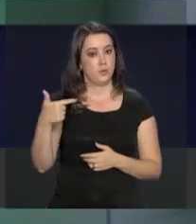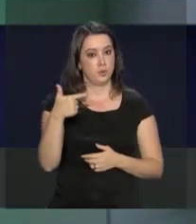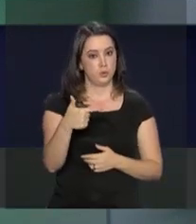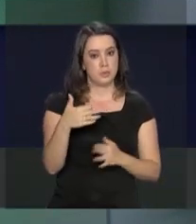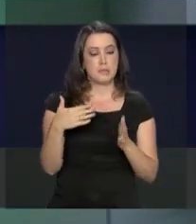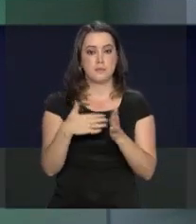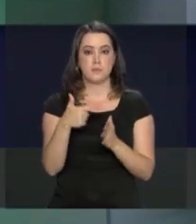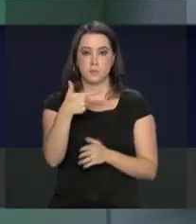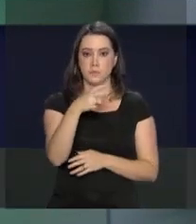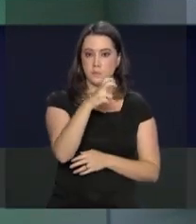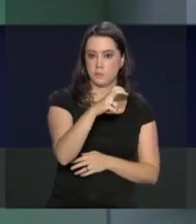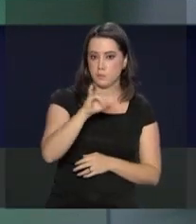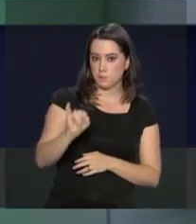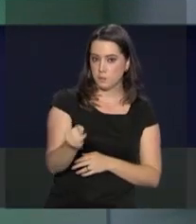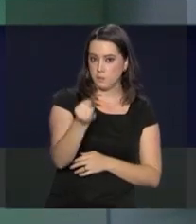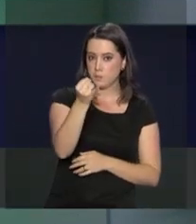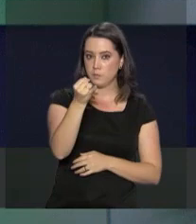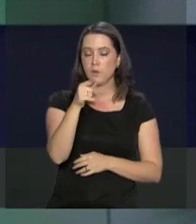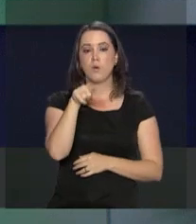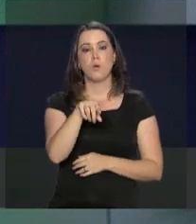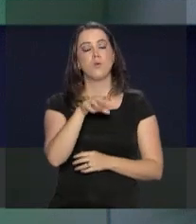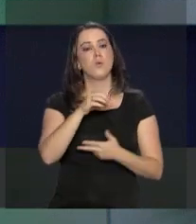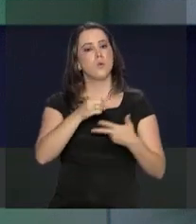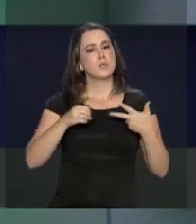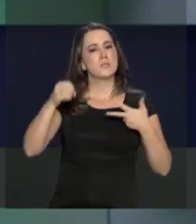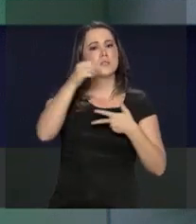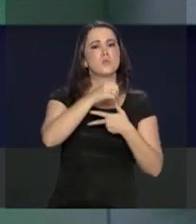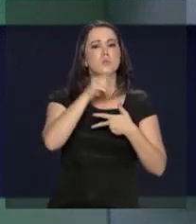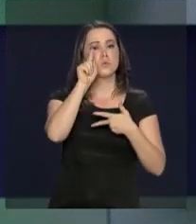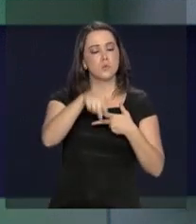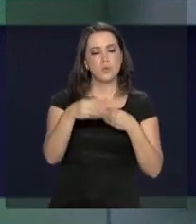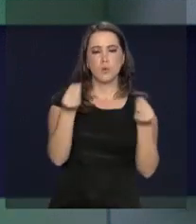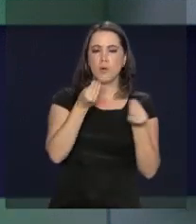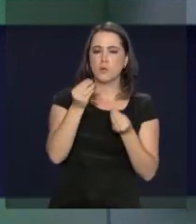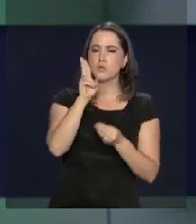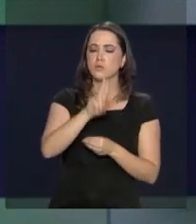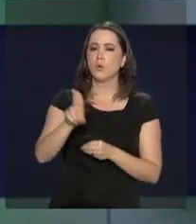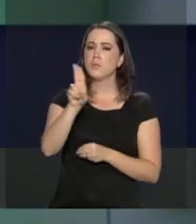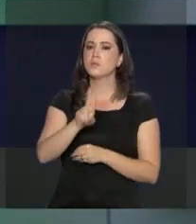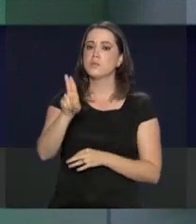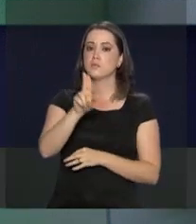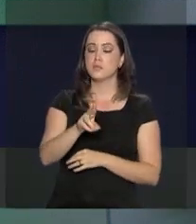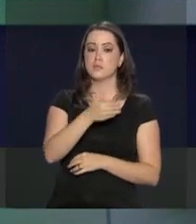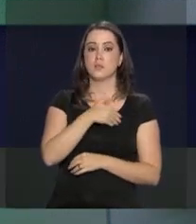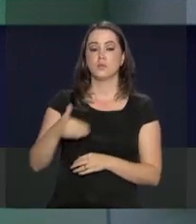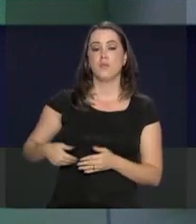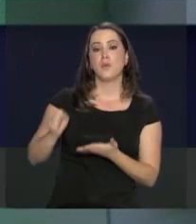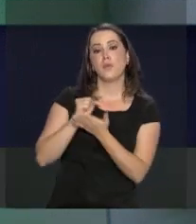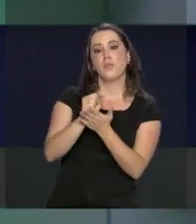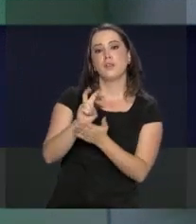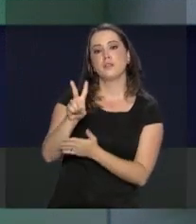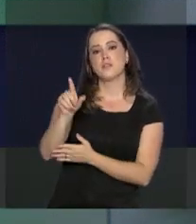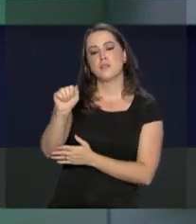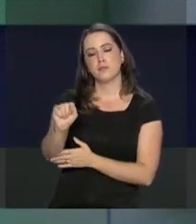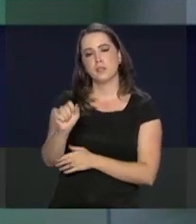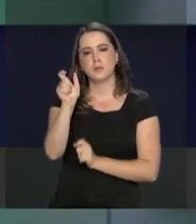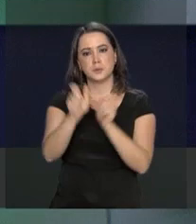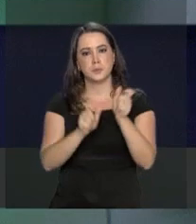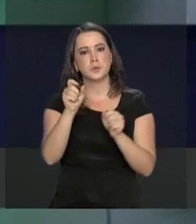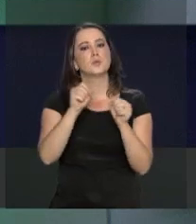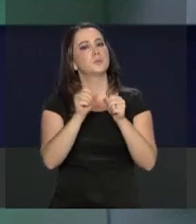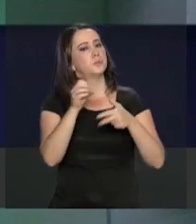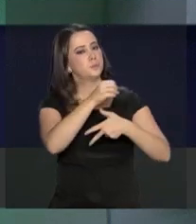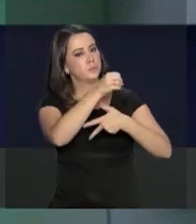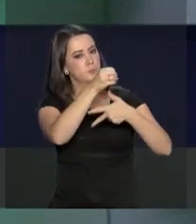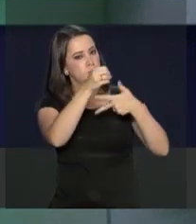dias 22 e 25 de janeiro. O Sisu é um instrumento pelo qual as universidades públicas oferecem vagas a candidatos que